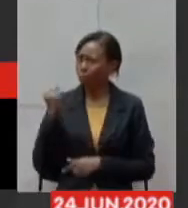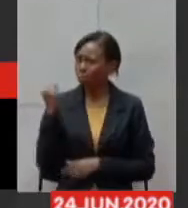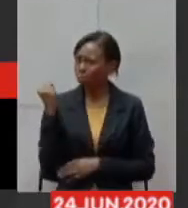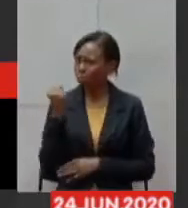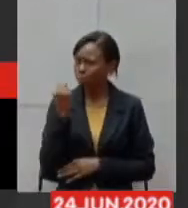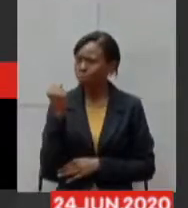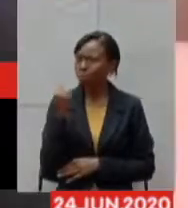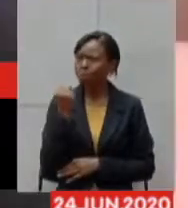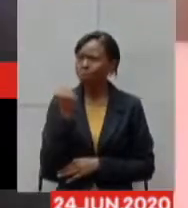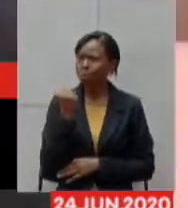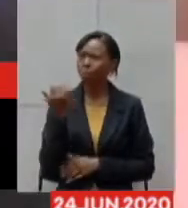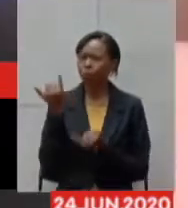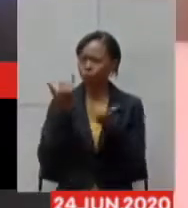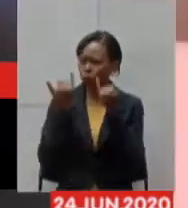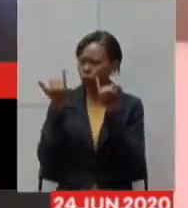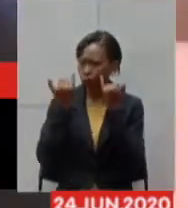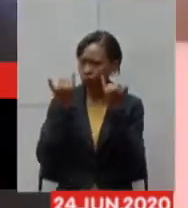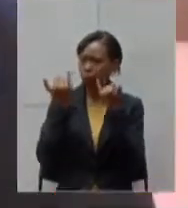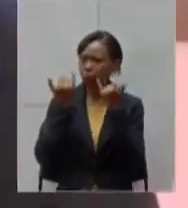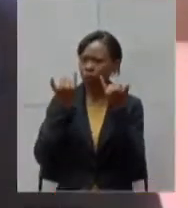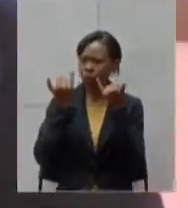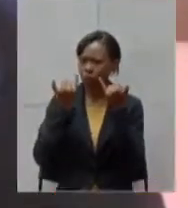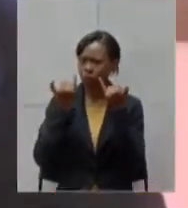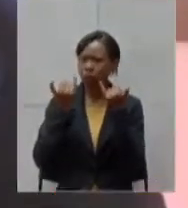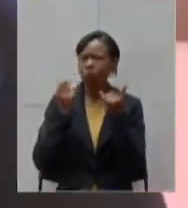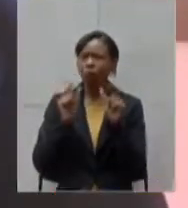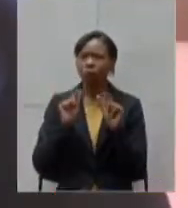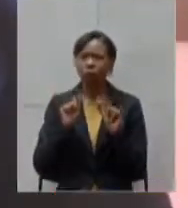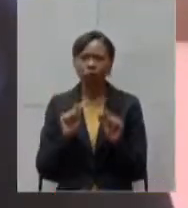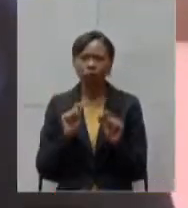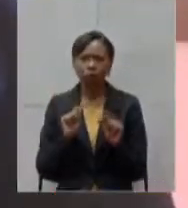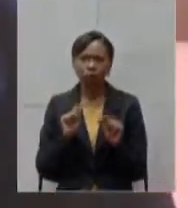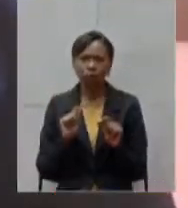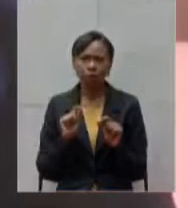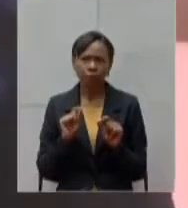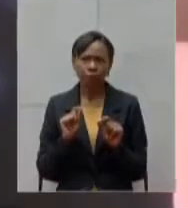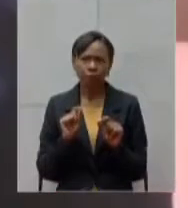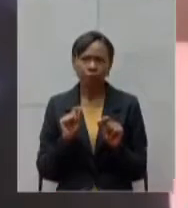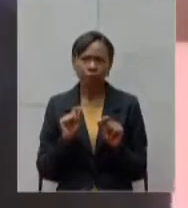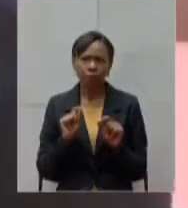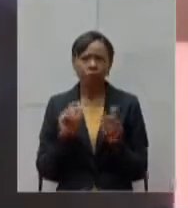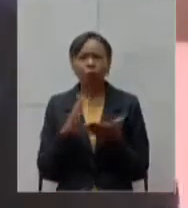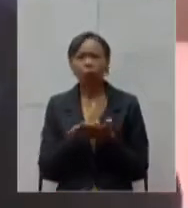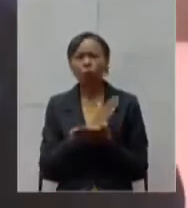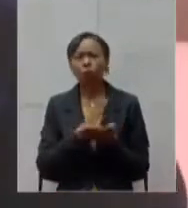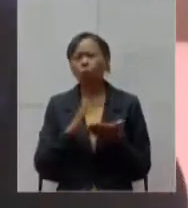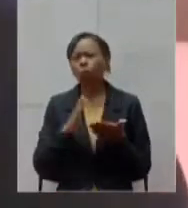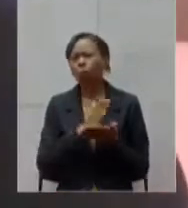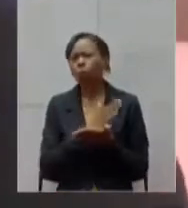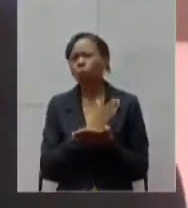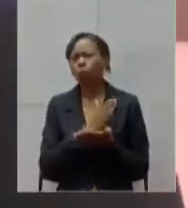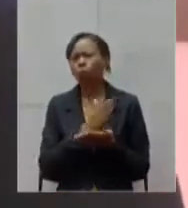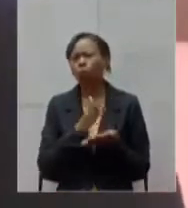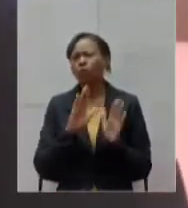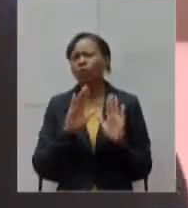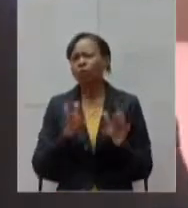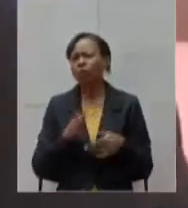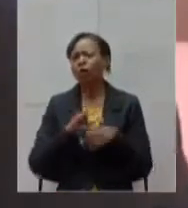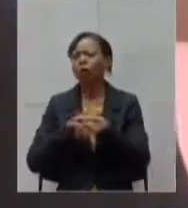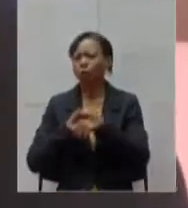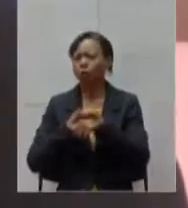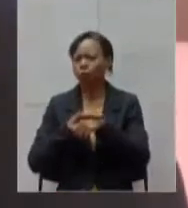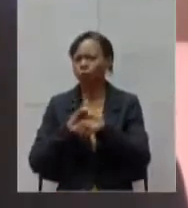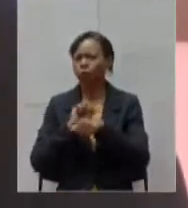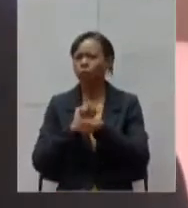que foi me dada pelo prefeito é que tem muitos casos já de Covid lá